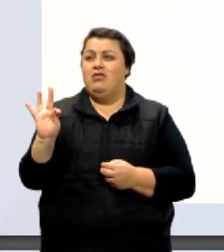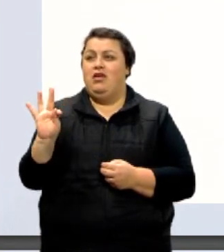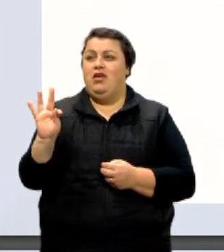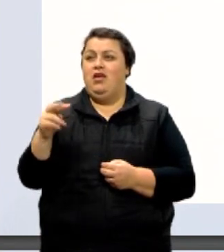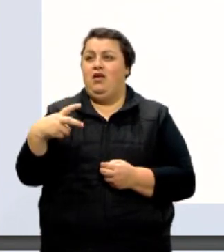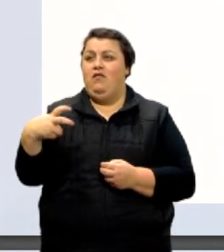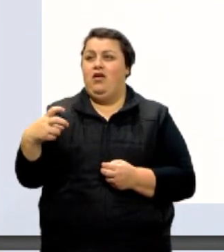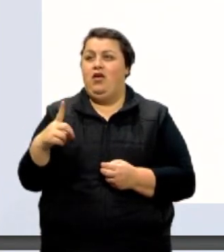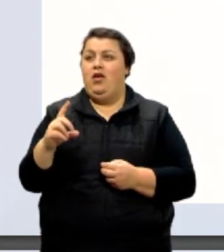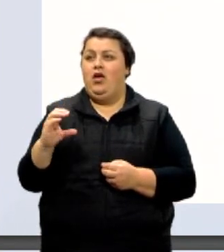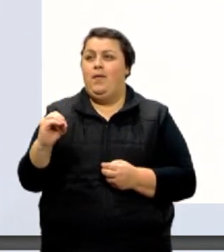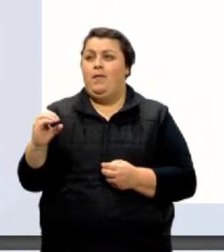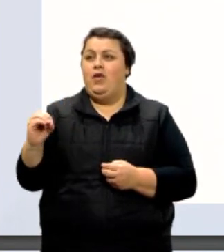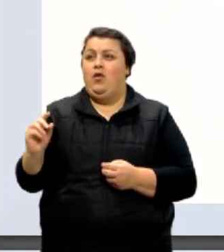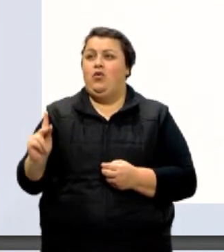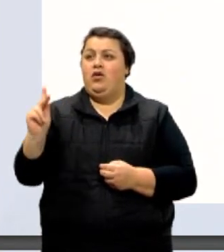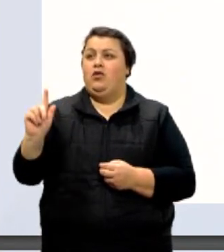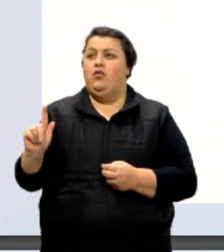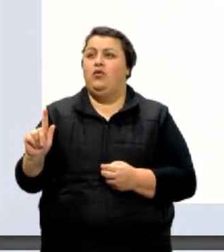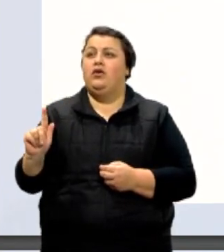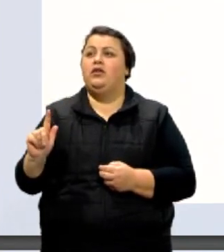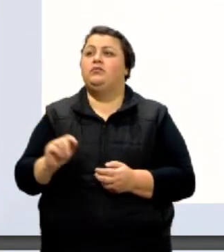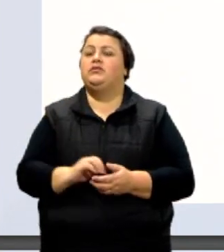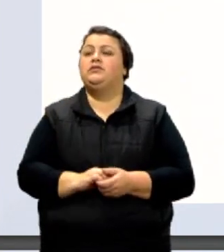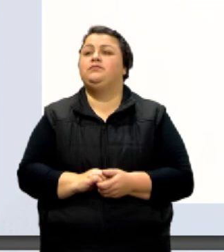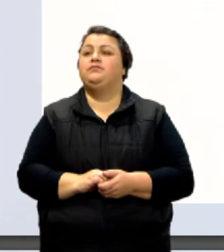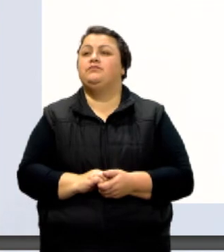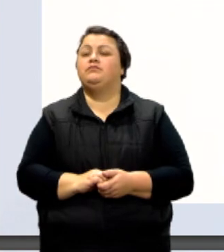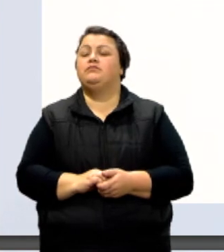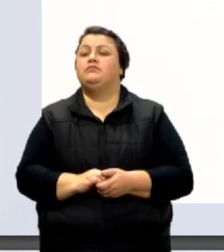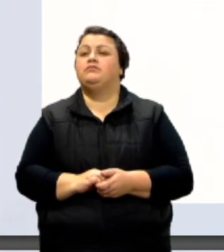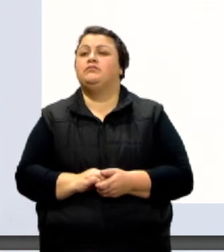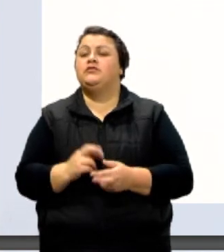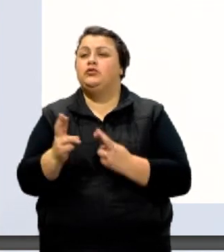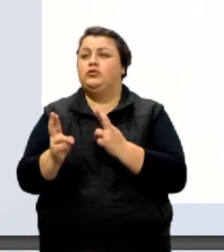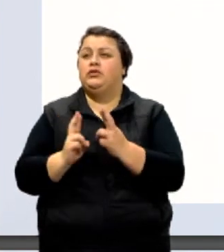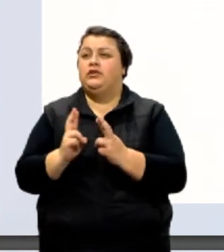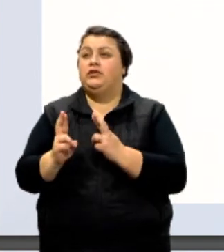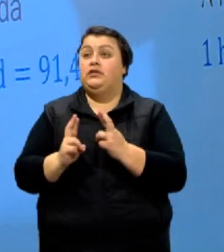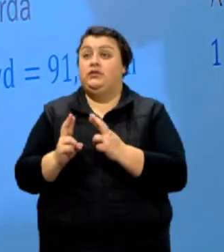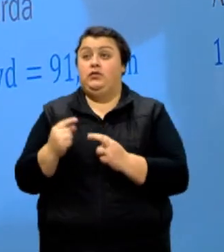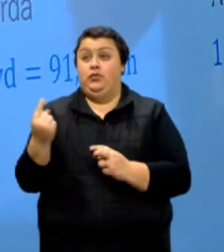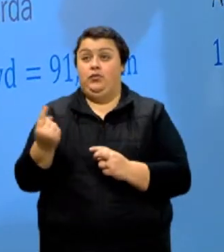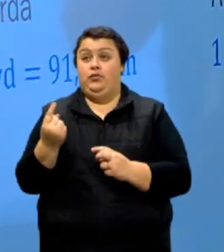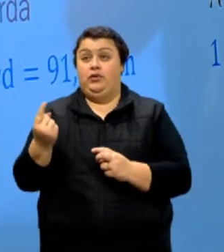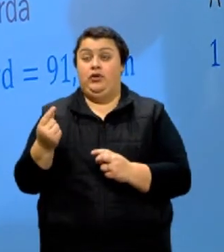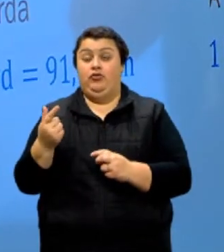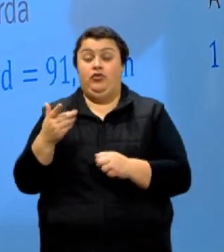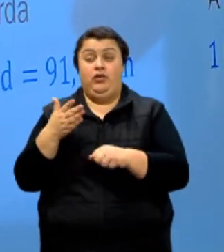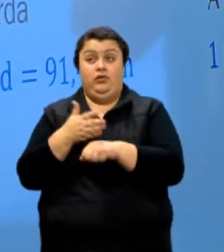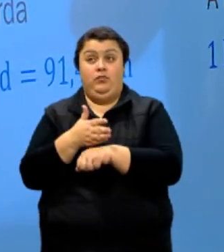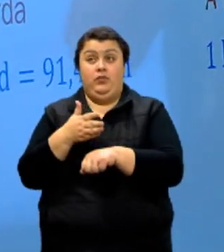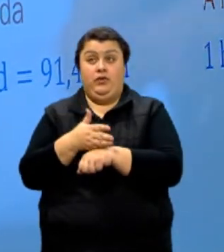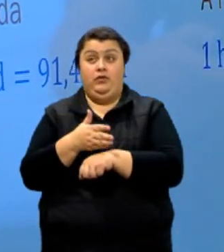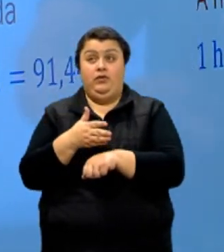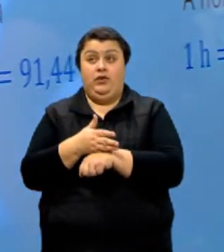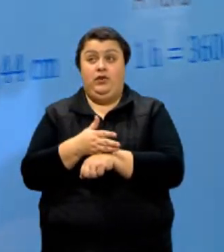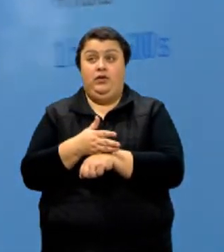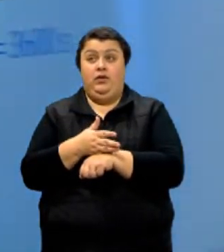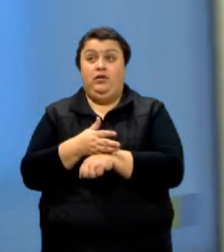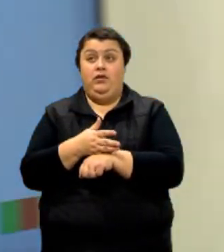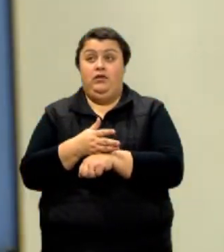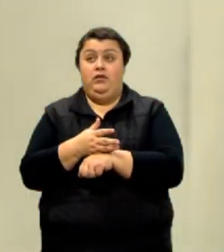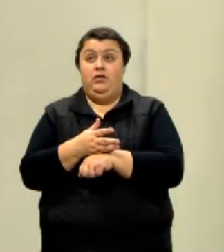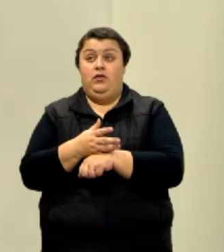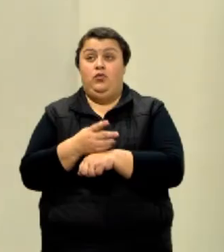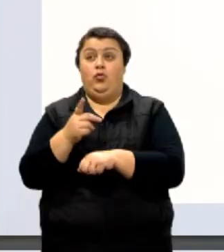mil quilogramas. Eu estou relacionando sempre a unidade que não pertence com o seu equivalente no sistema